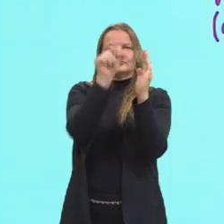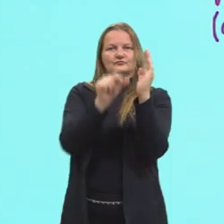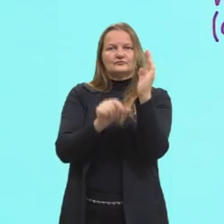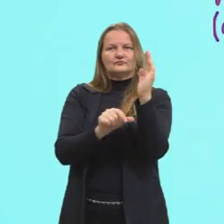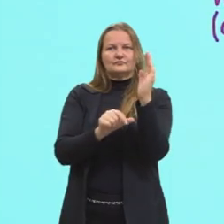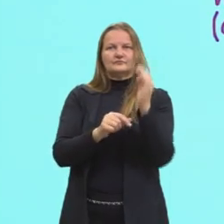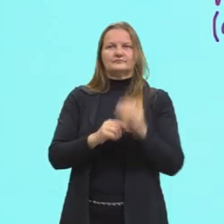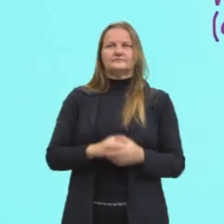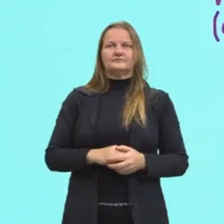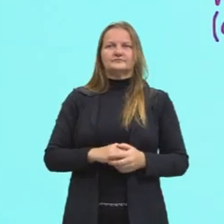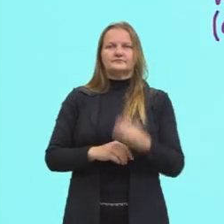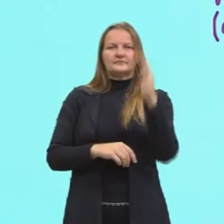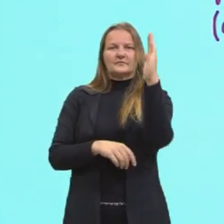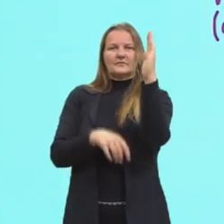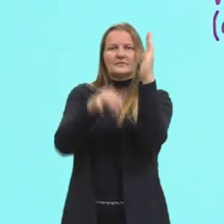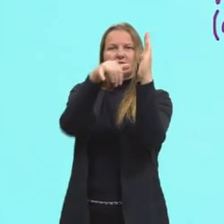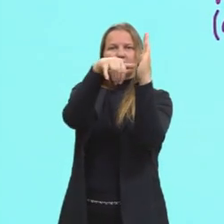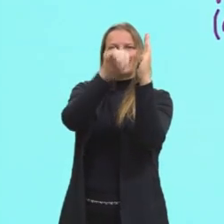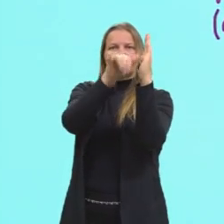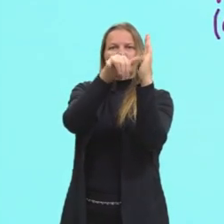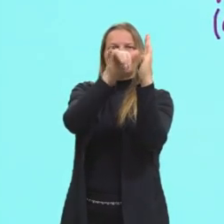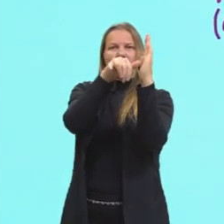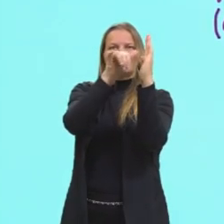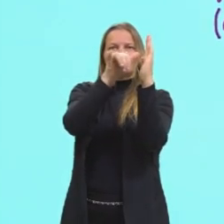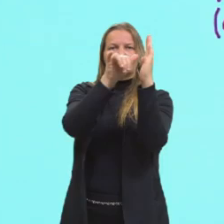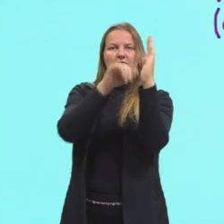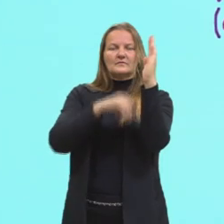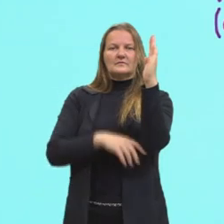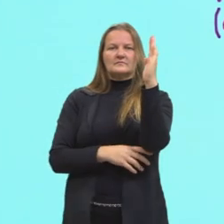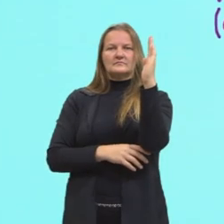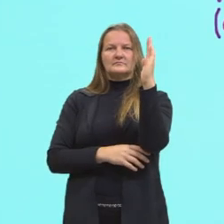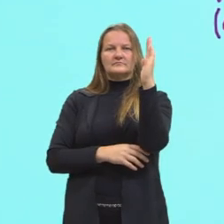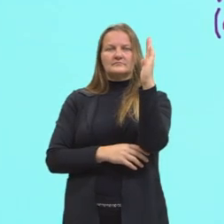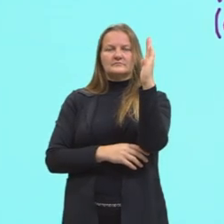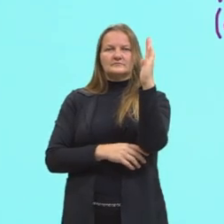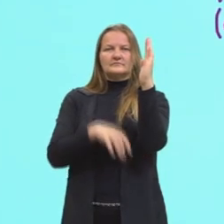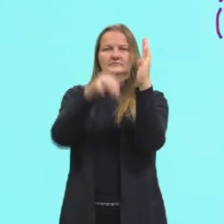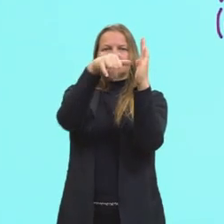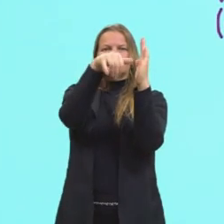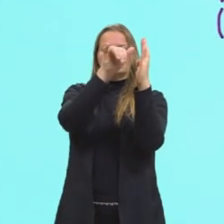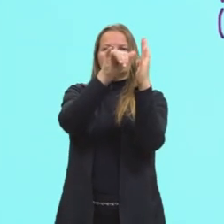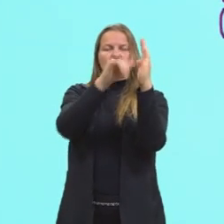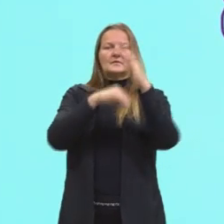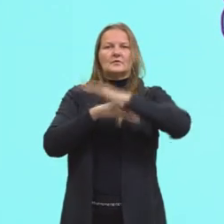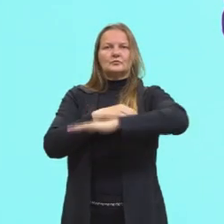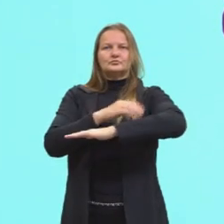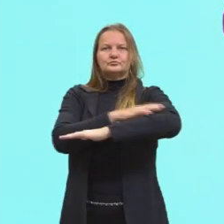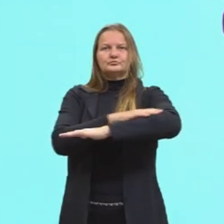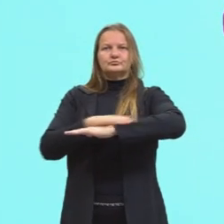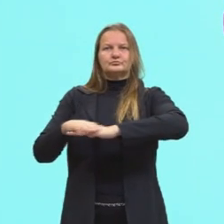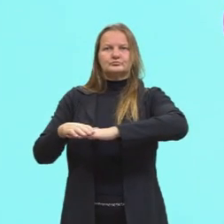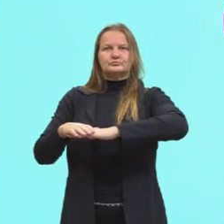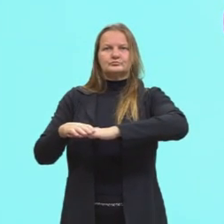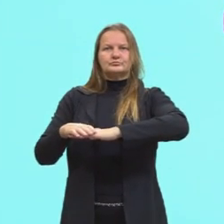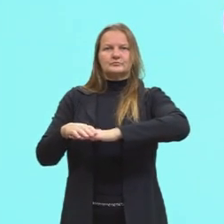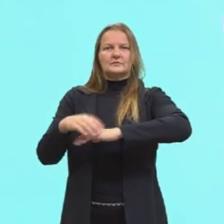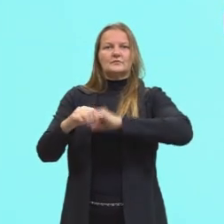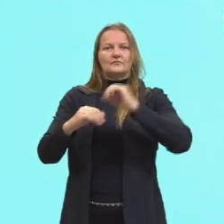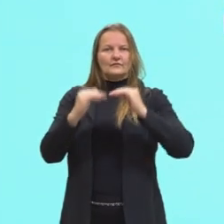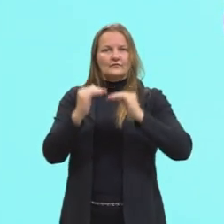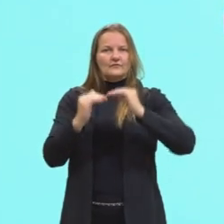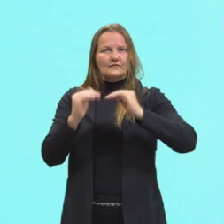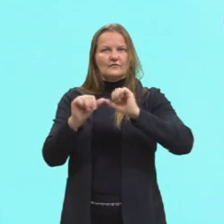elementos. Eixo vertical representa ainda uma escala, enquanto o eixo horizontal representa uma variação.